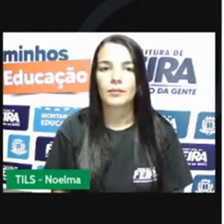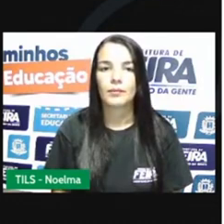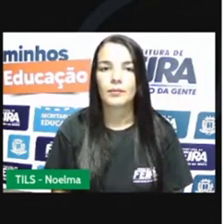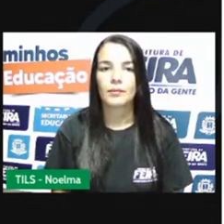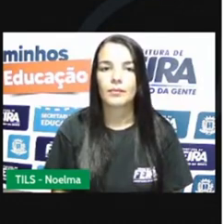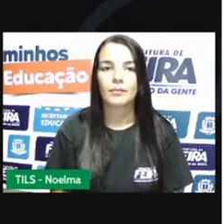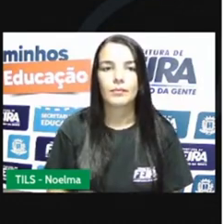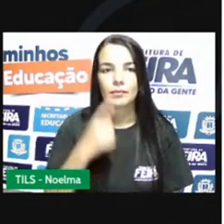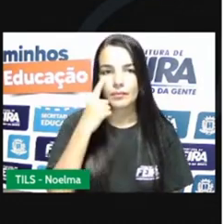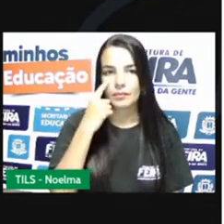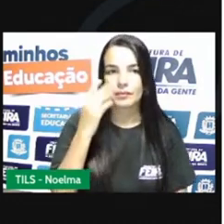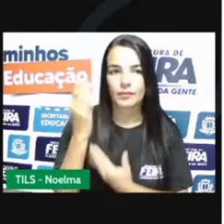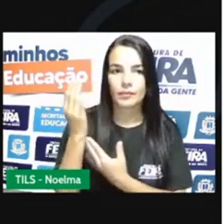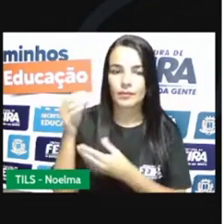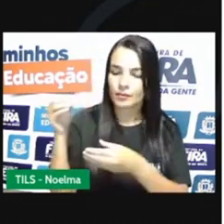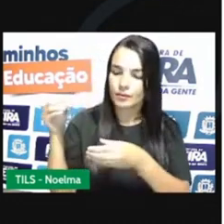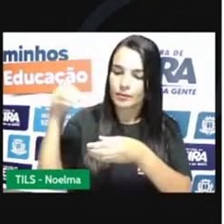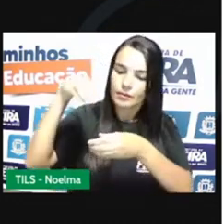dos potinhos.